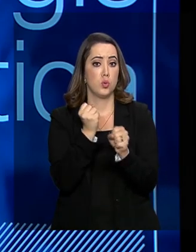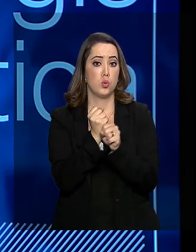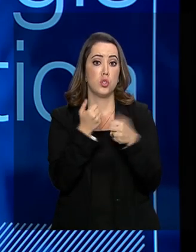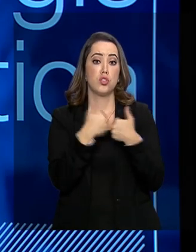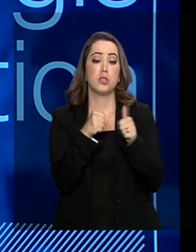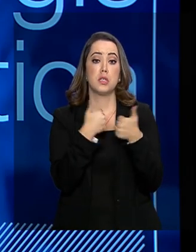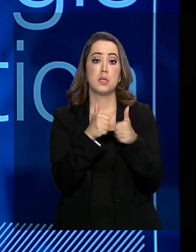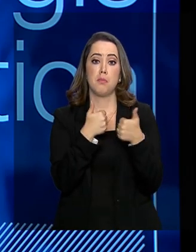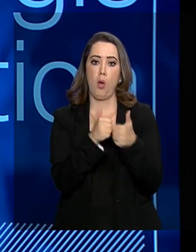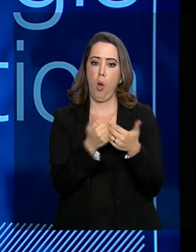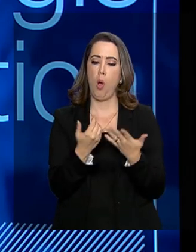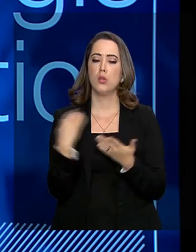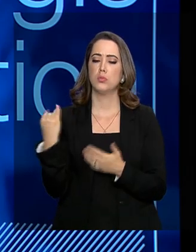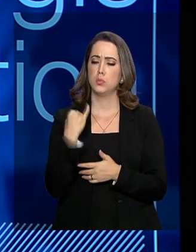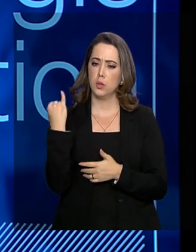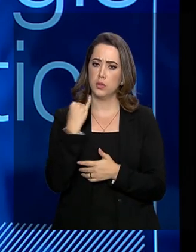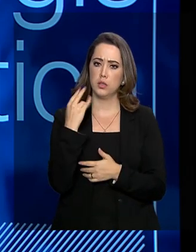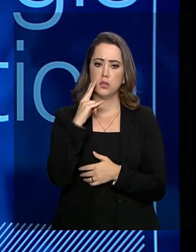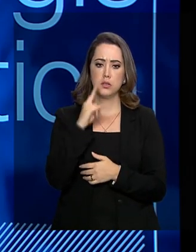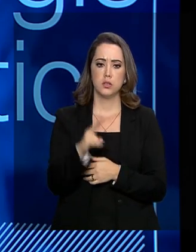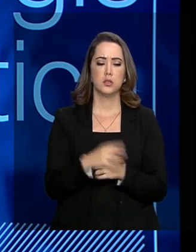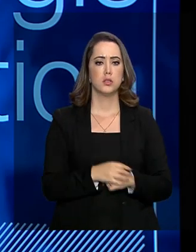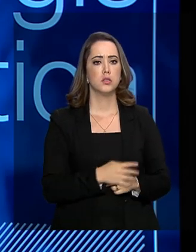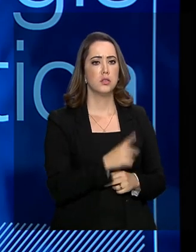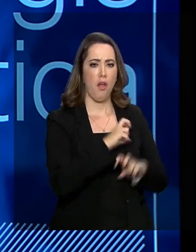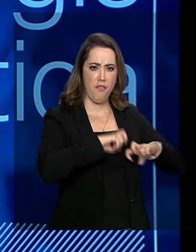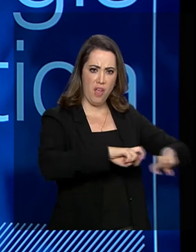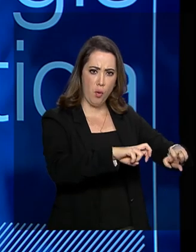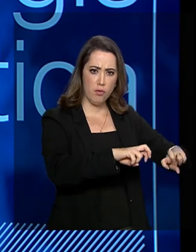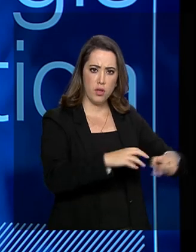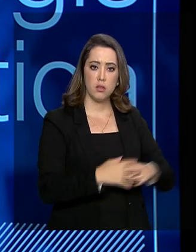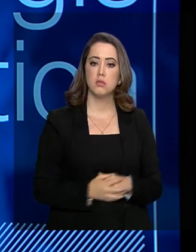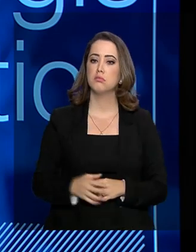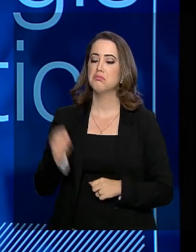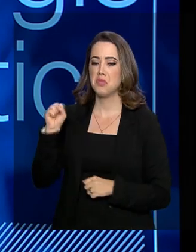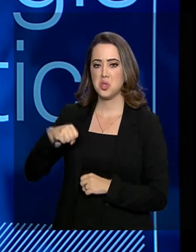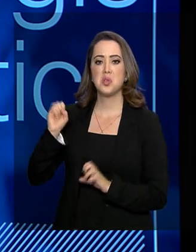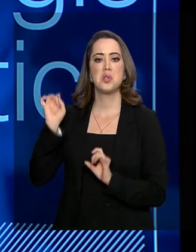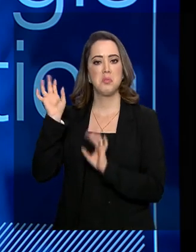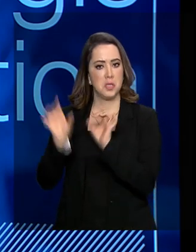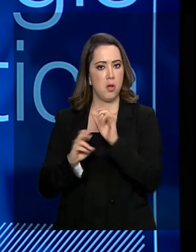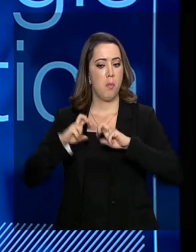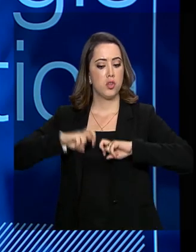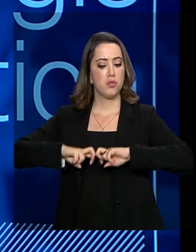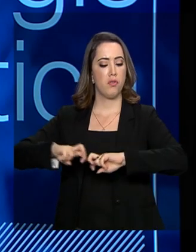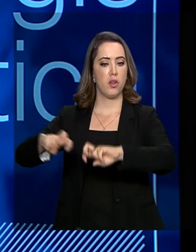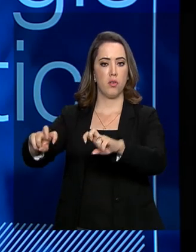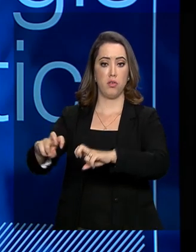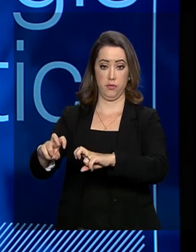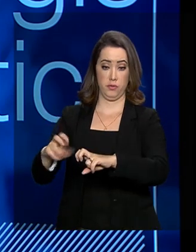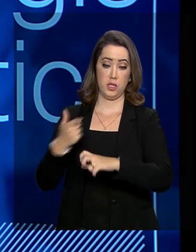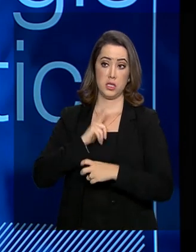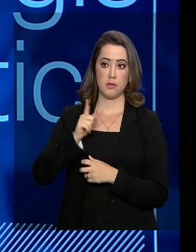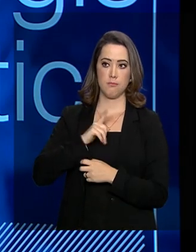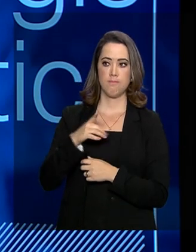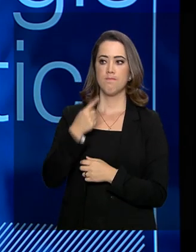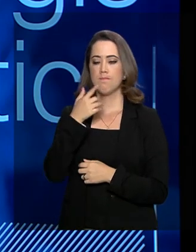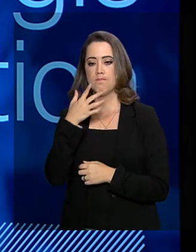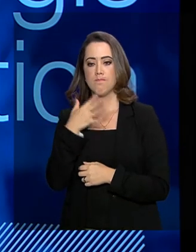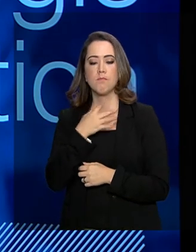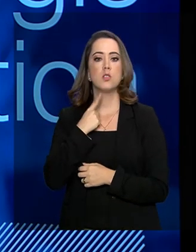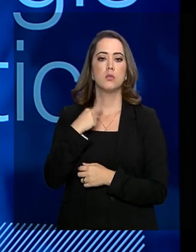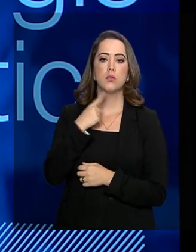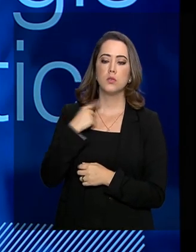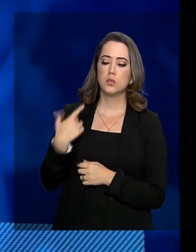logística. Então, vamos acompanhar o presidente, com certeza. Ferrovias? Especialmente no setor ferroviário. Eles têm um projeto ambicioso, no setor ferroviário, que o Brasil